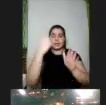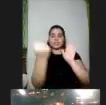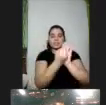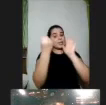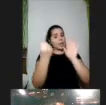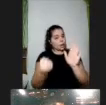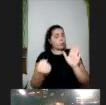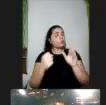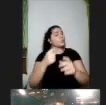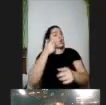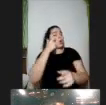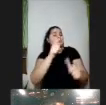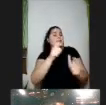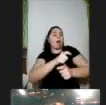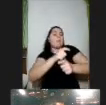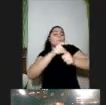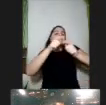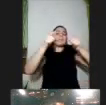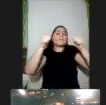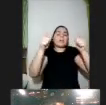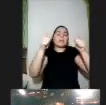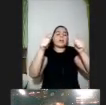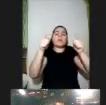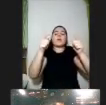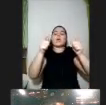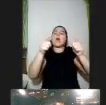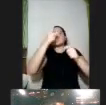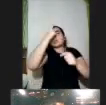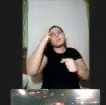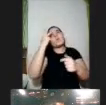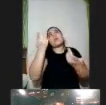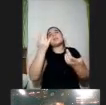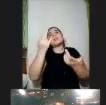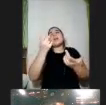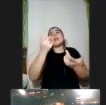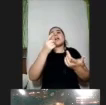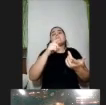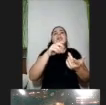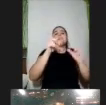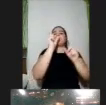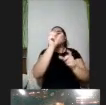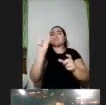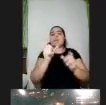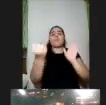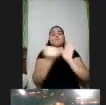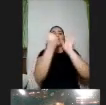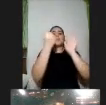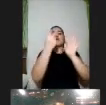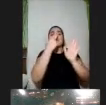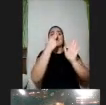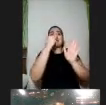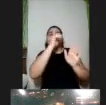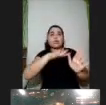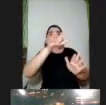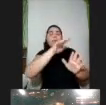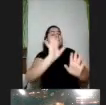possa ampliar quer dizer as pessoas possam às vezes a gente usa terminologias ou símbolos que a gente acha que são universais mas não são tem gente